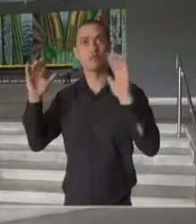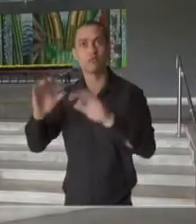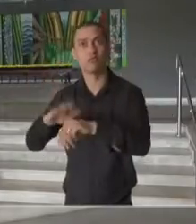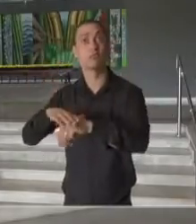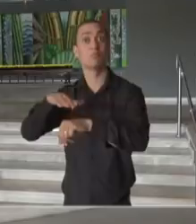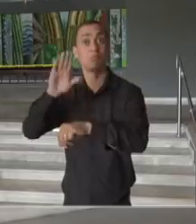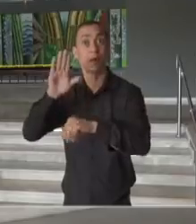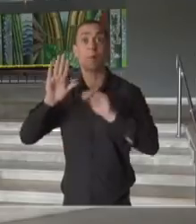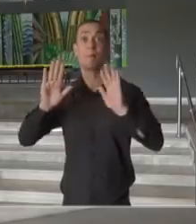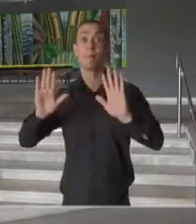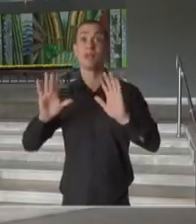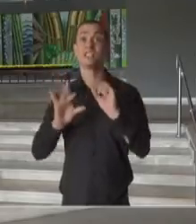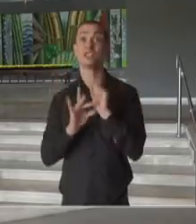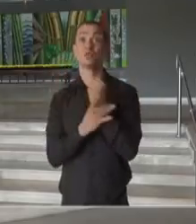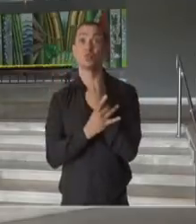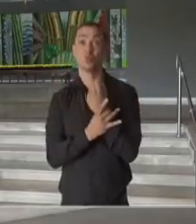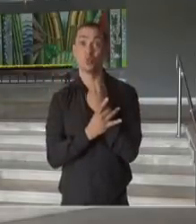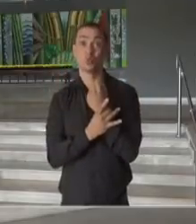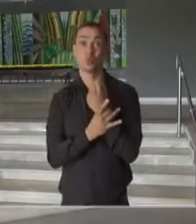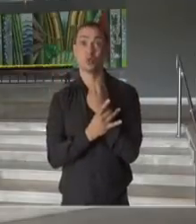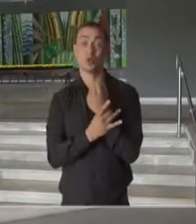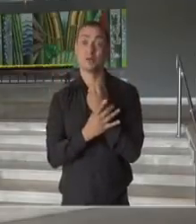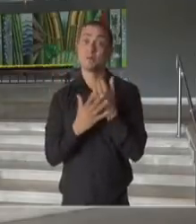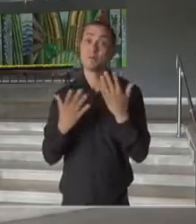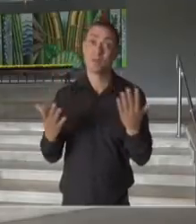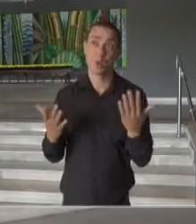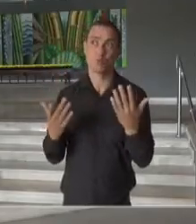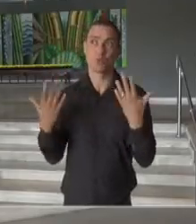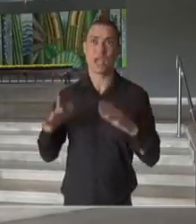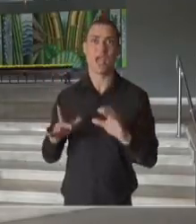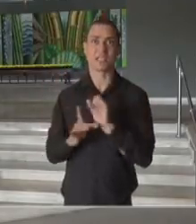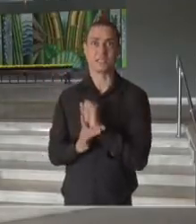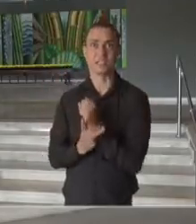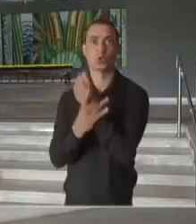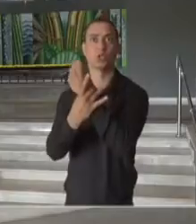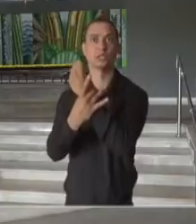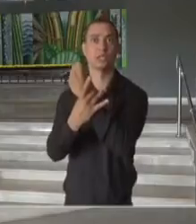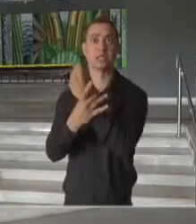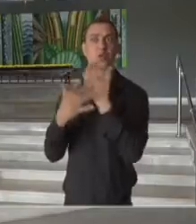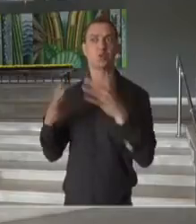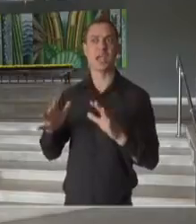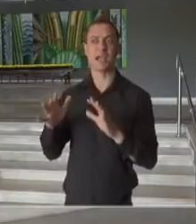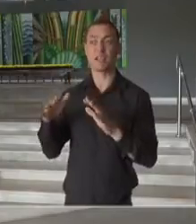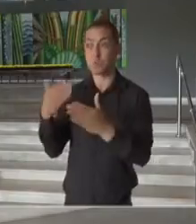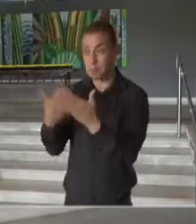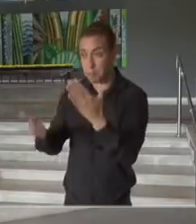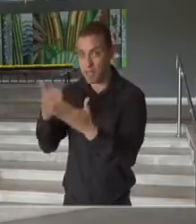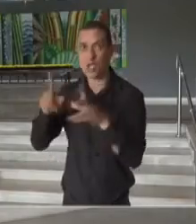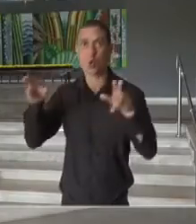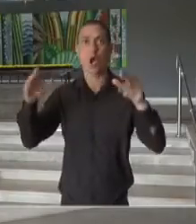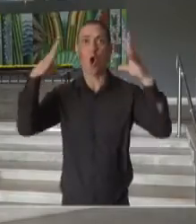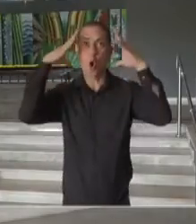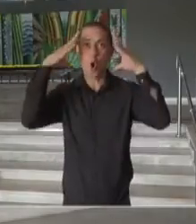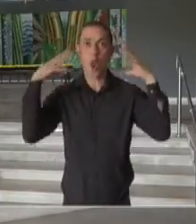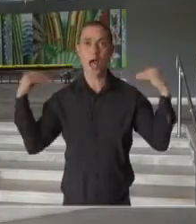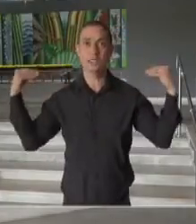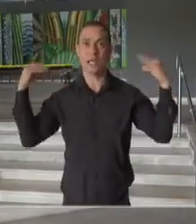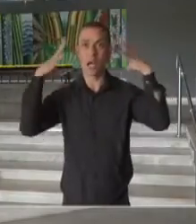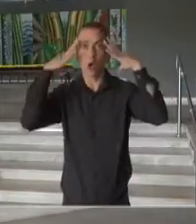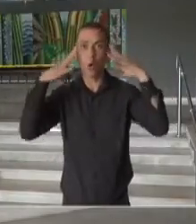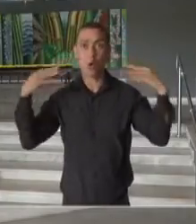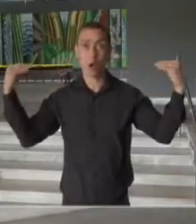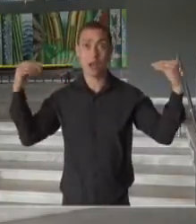mas sempre de forma segura. Então ninguém quer ter retrocesso, ninguém quer fazer como a Holanda está fazendo